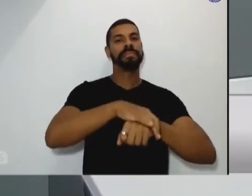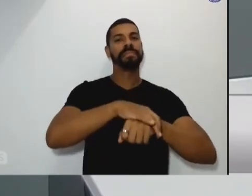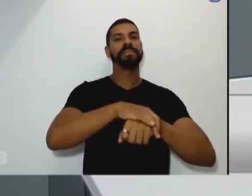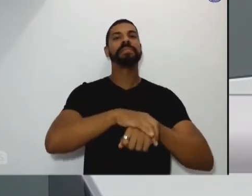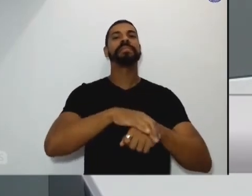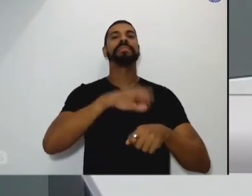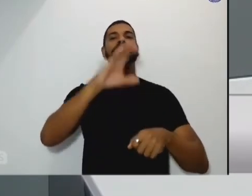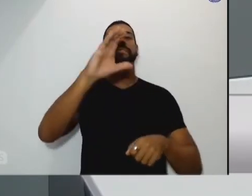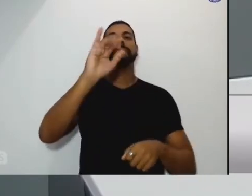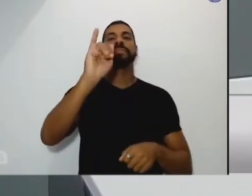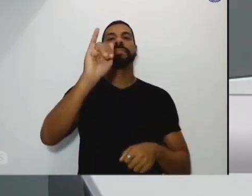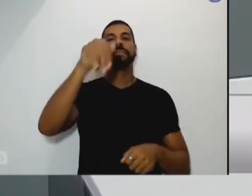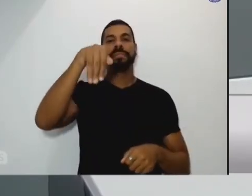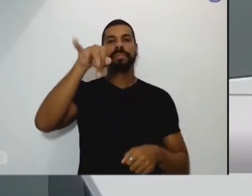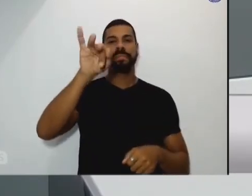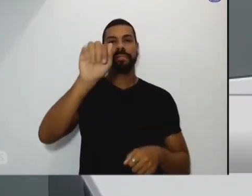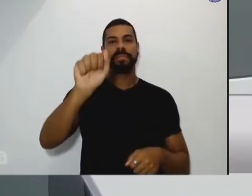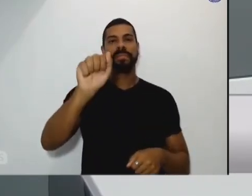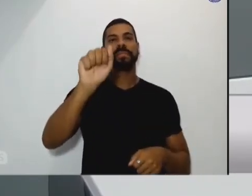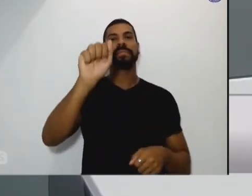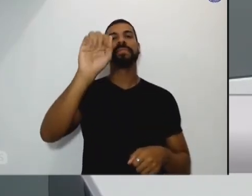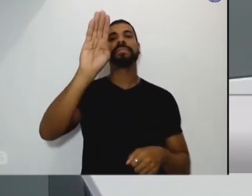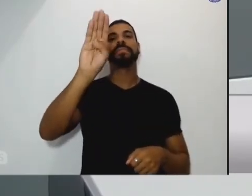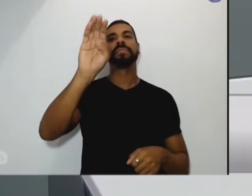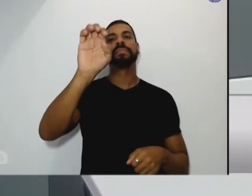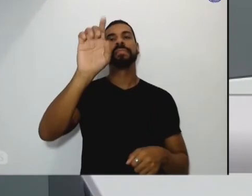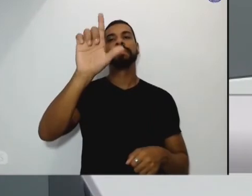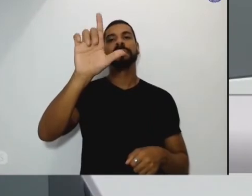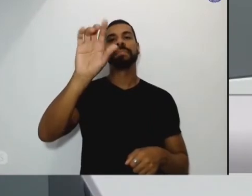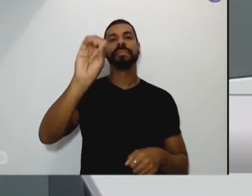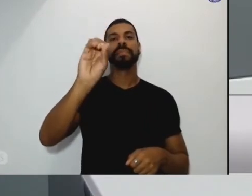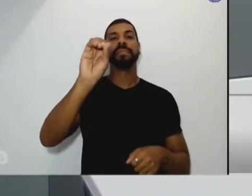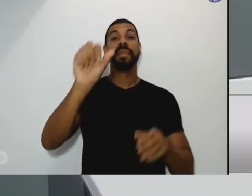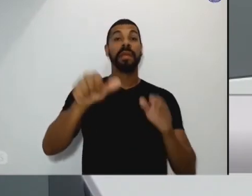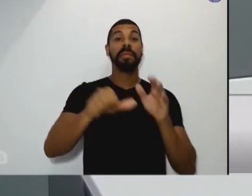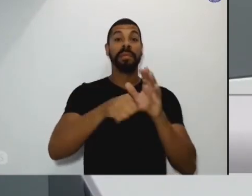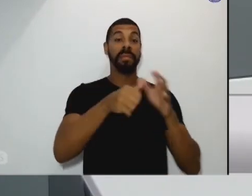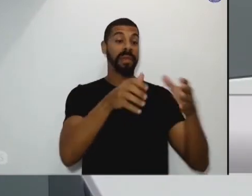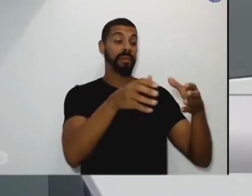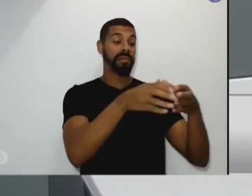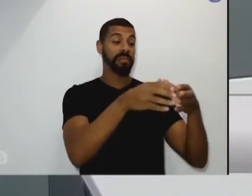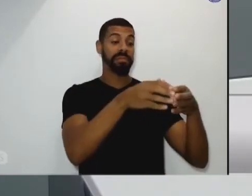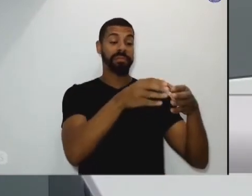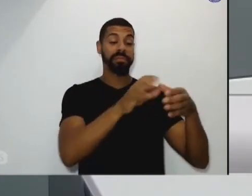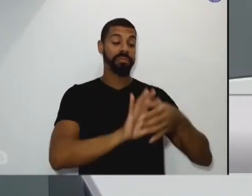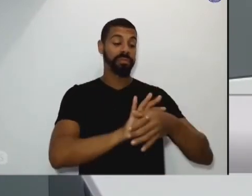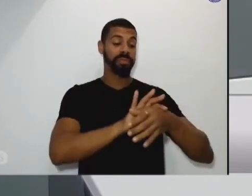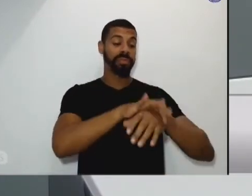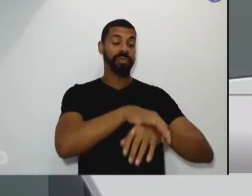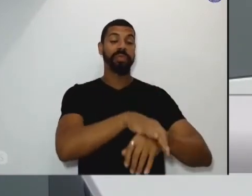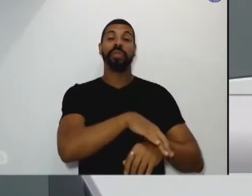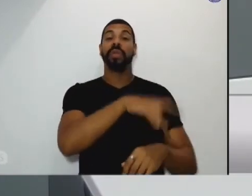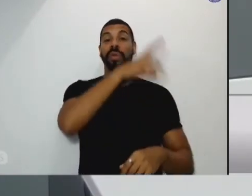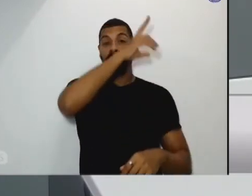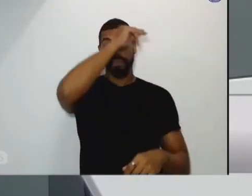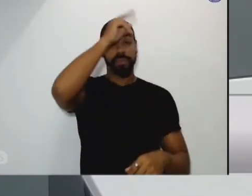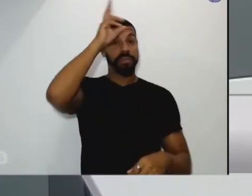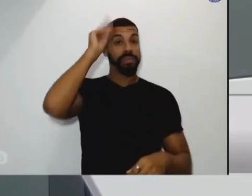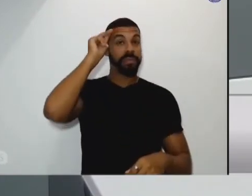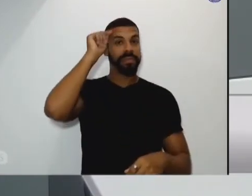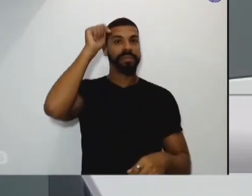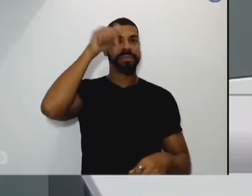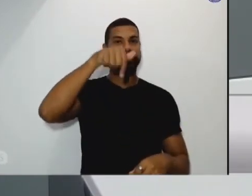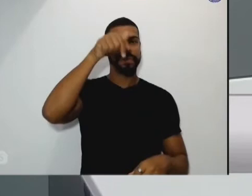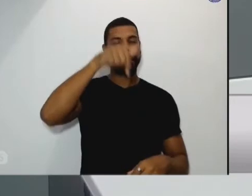Belo que são da primeira turma da guarda municipal a guarda foi criada em 2006 uma lei aprovada nessa câmara municipal